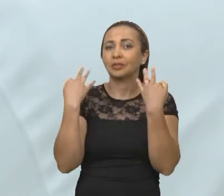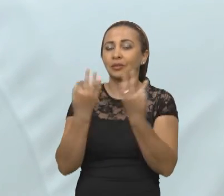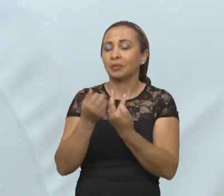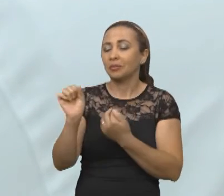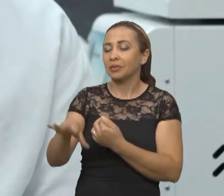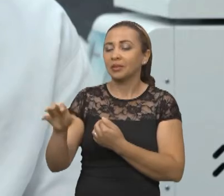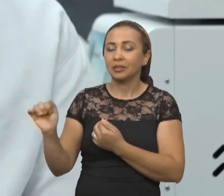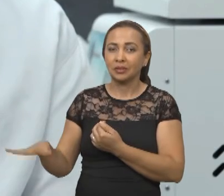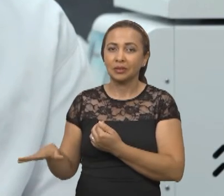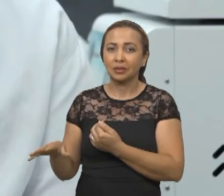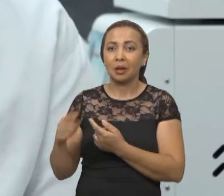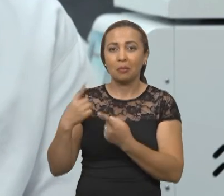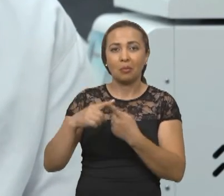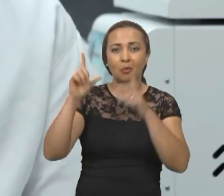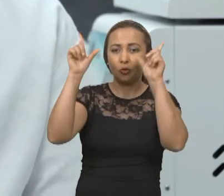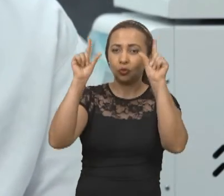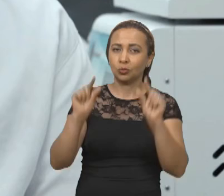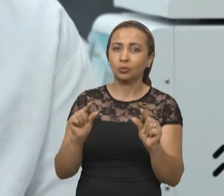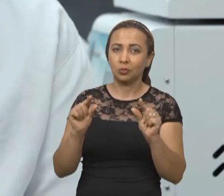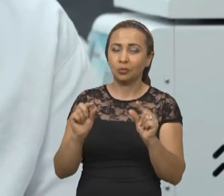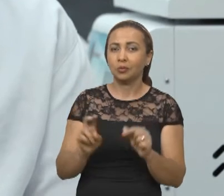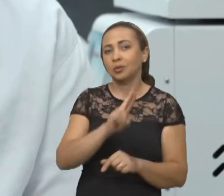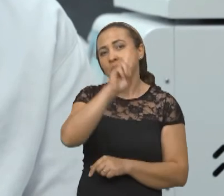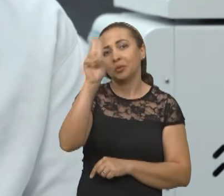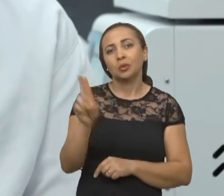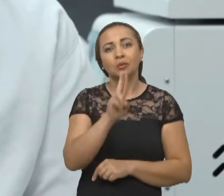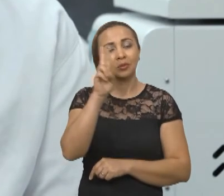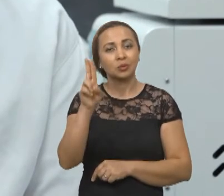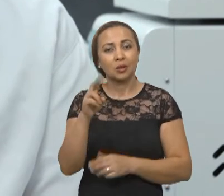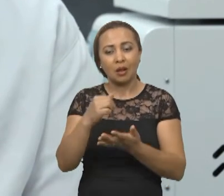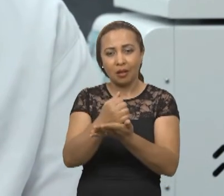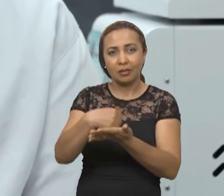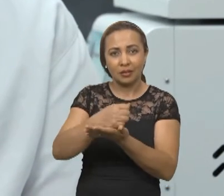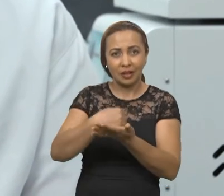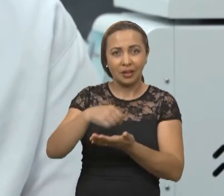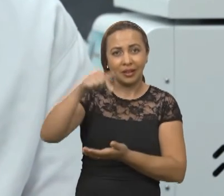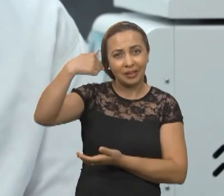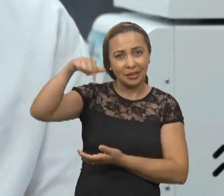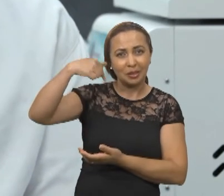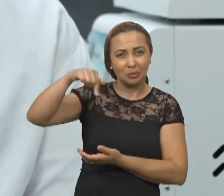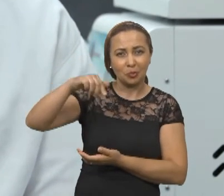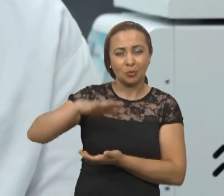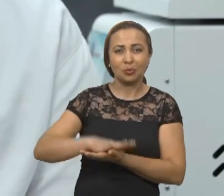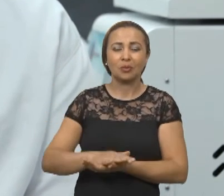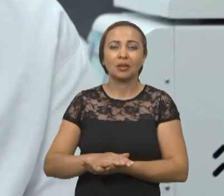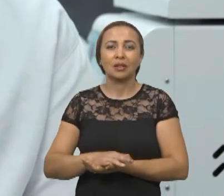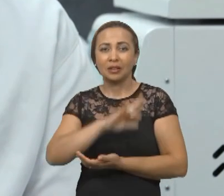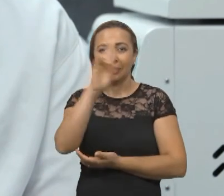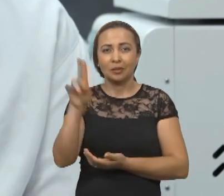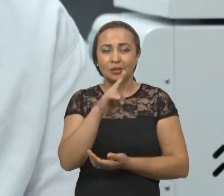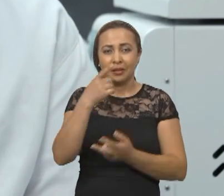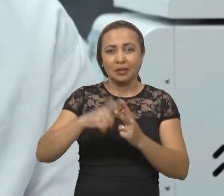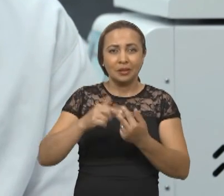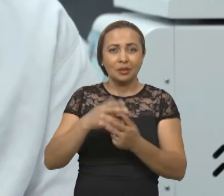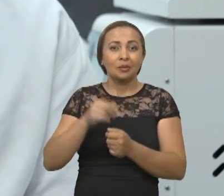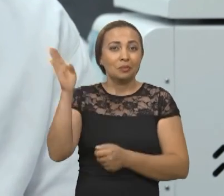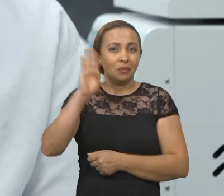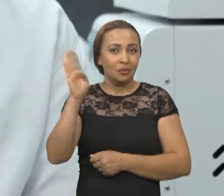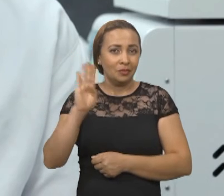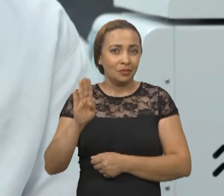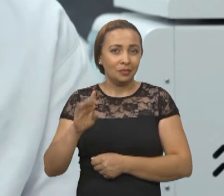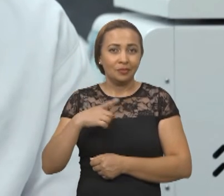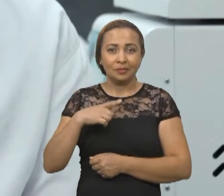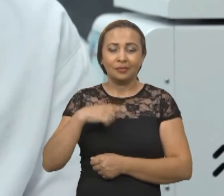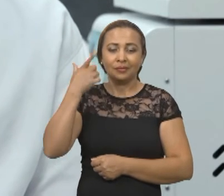já que com a diminuição da utilização dos químicos industriais e a utilização desses produtos biológicos